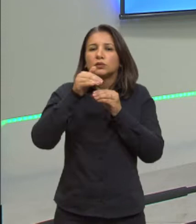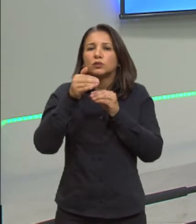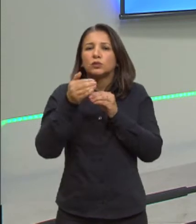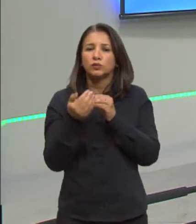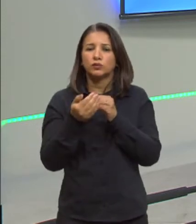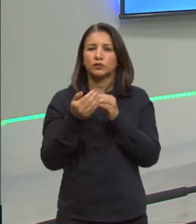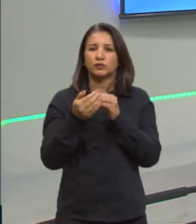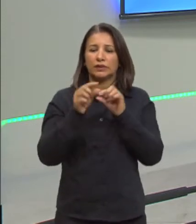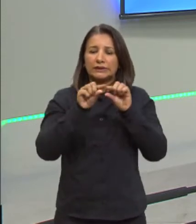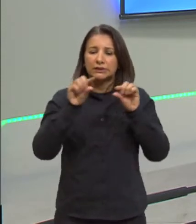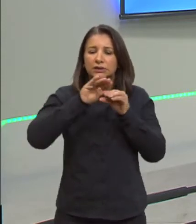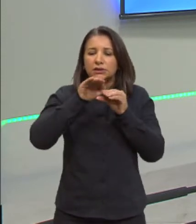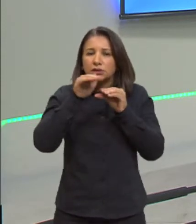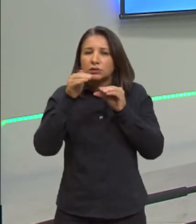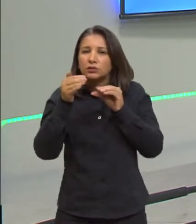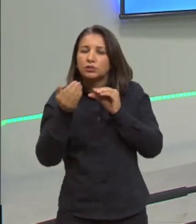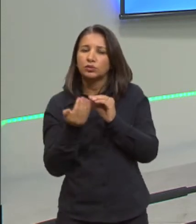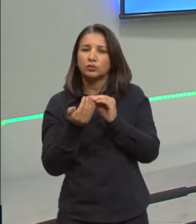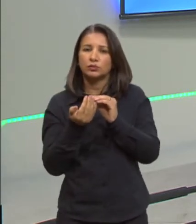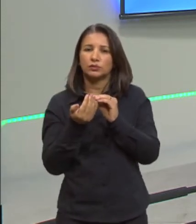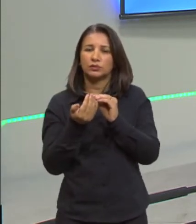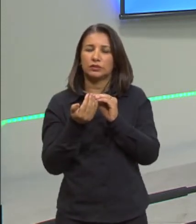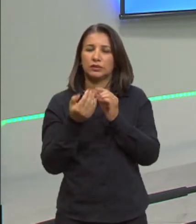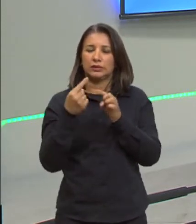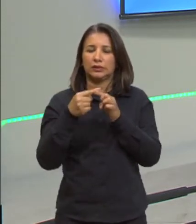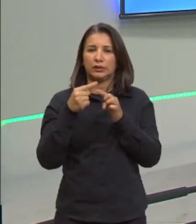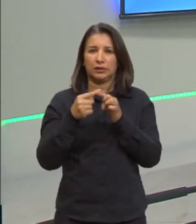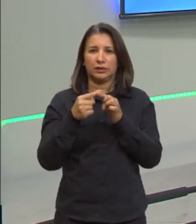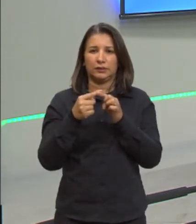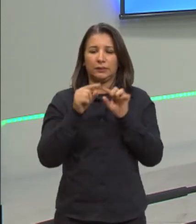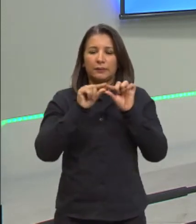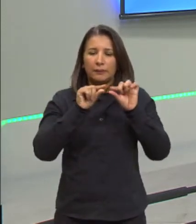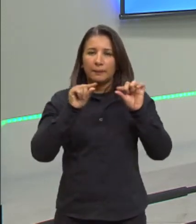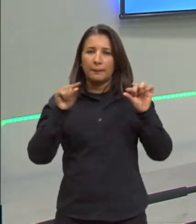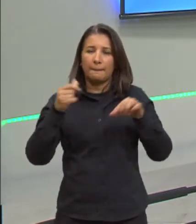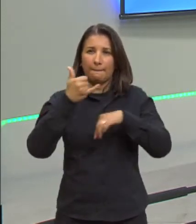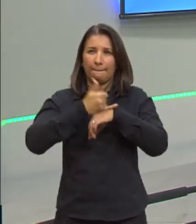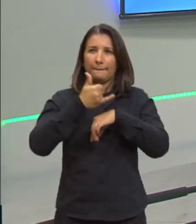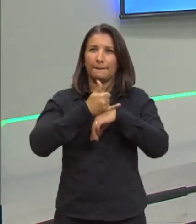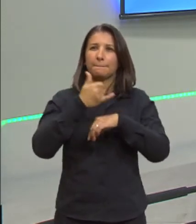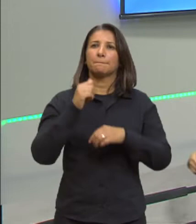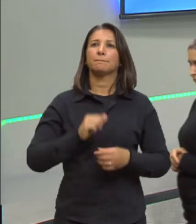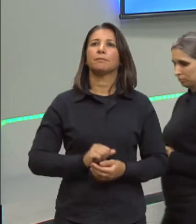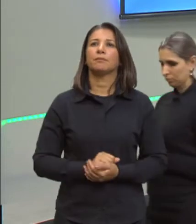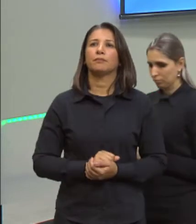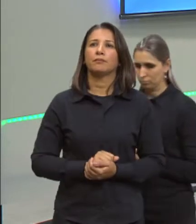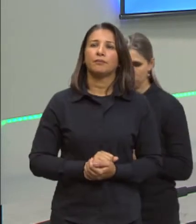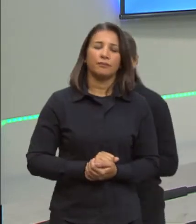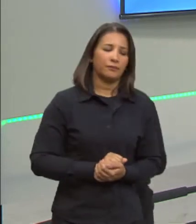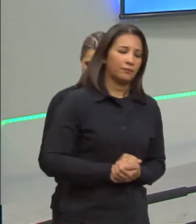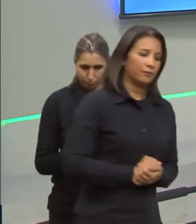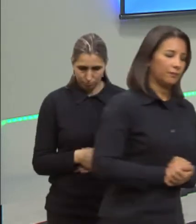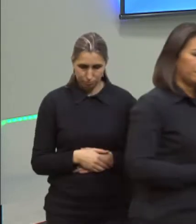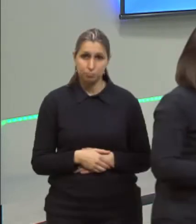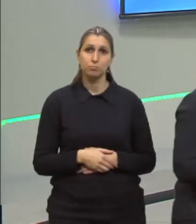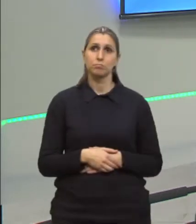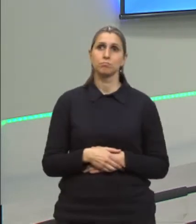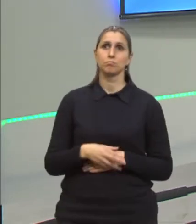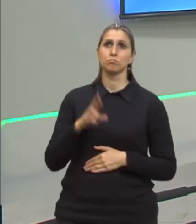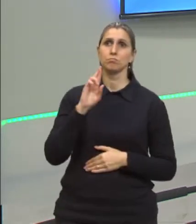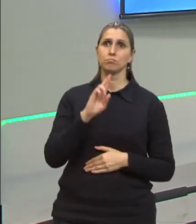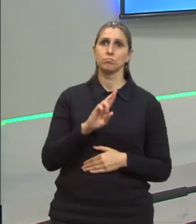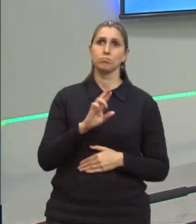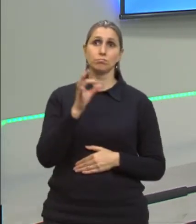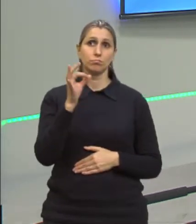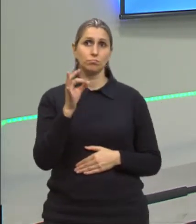esse dobramento que vai fazer a lâmina bimetálica do disjuntor. Pode passar, por favor? Então, a resposta correta